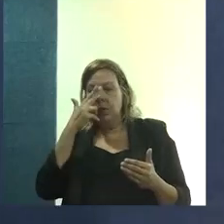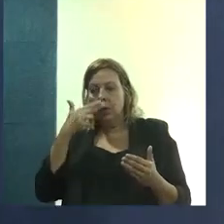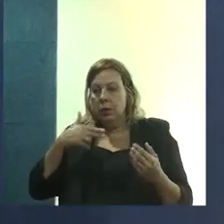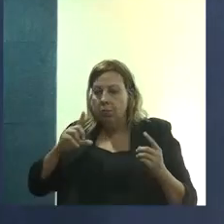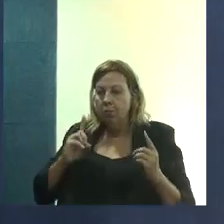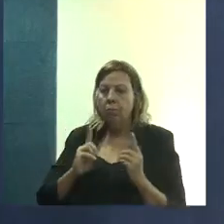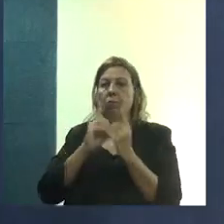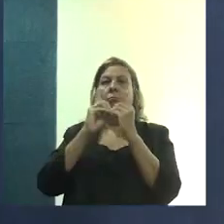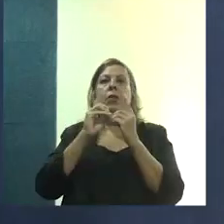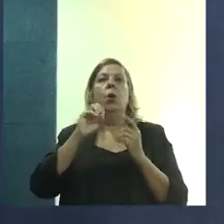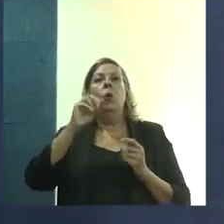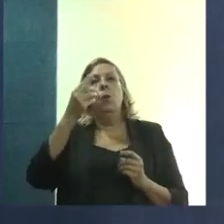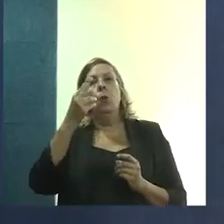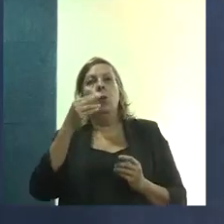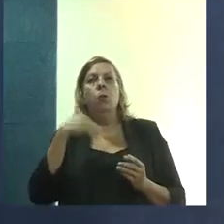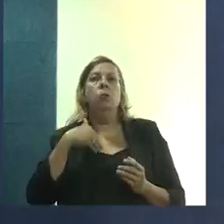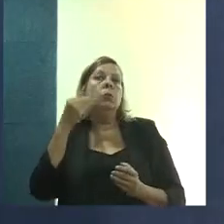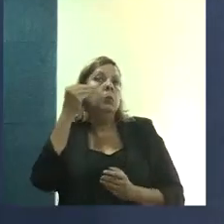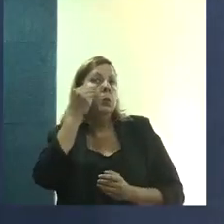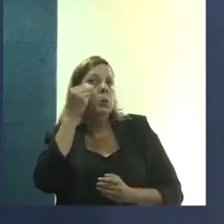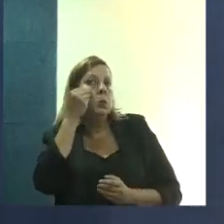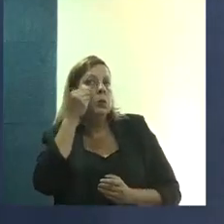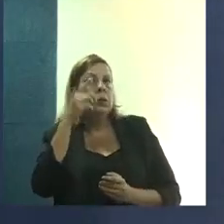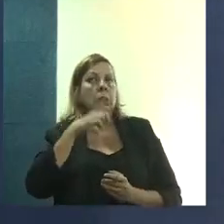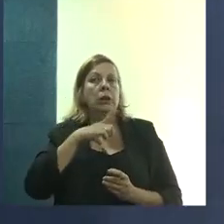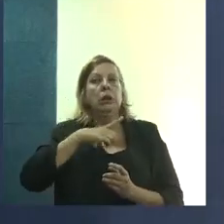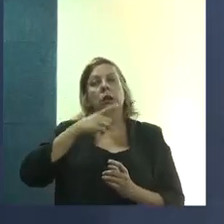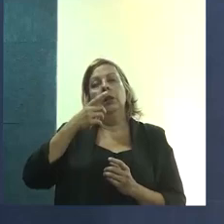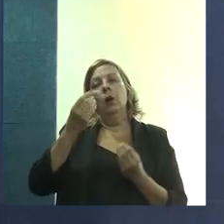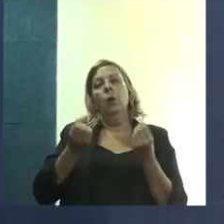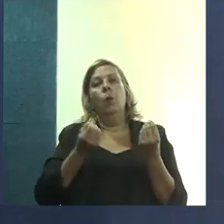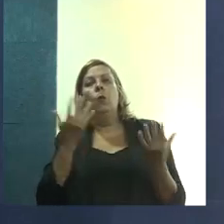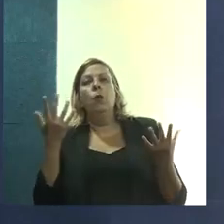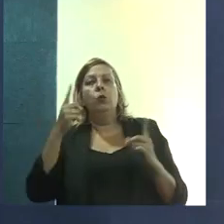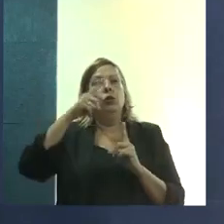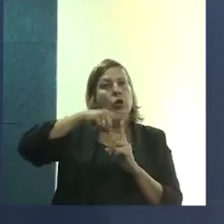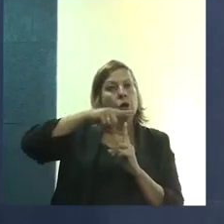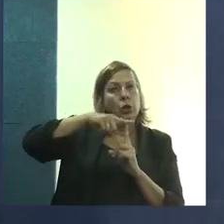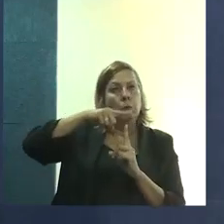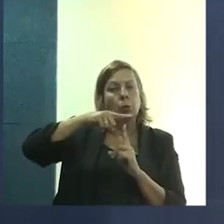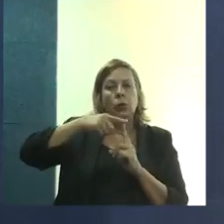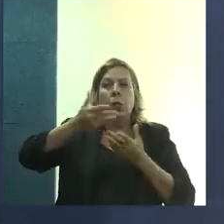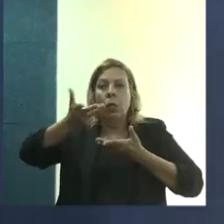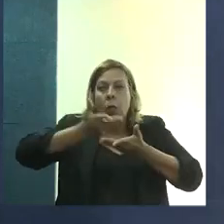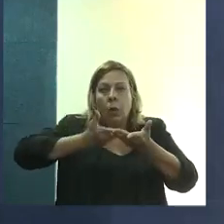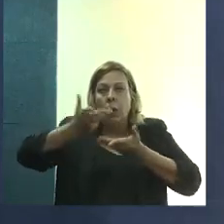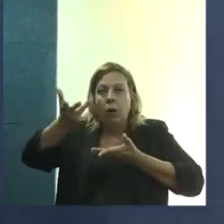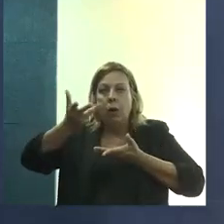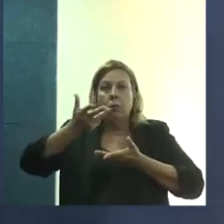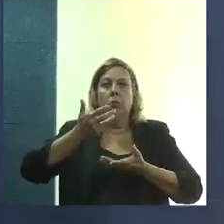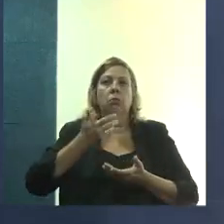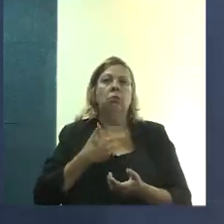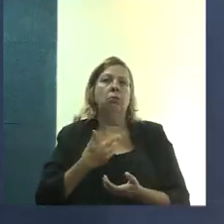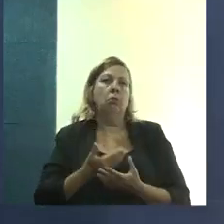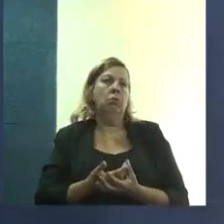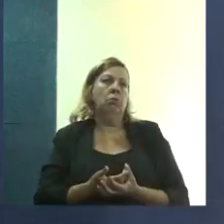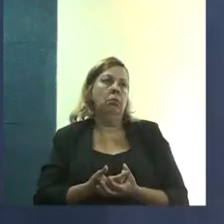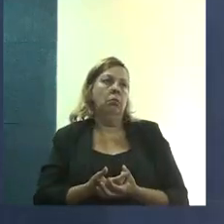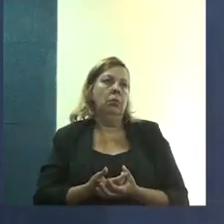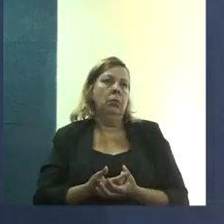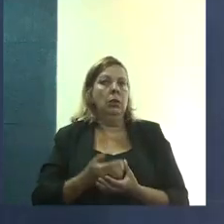aproximar, ou até mesmo tentar ter algum tipo de sinergia maior.